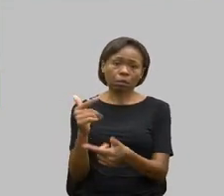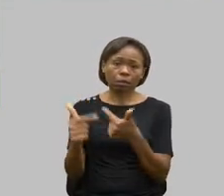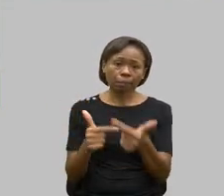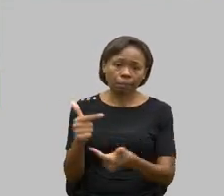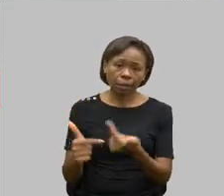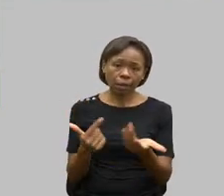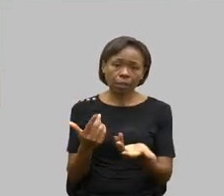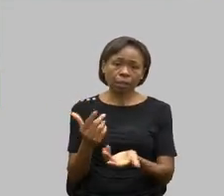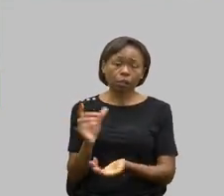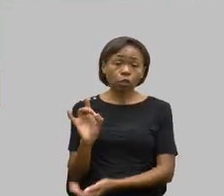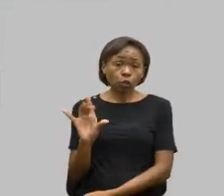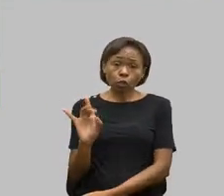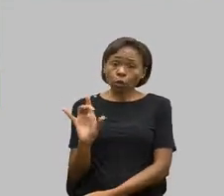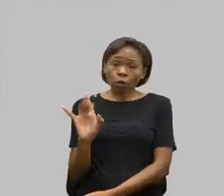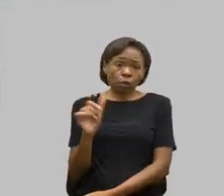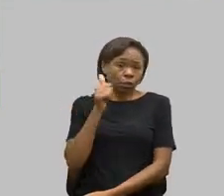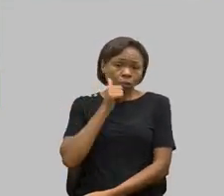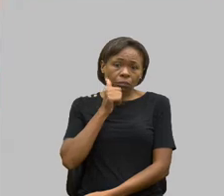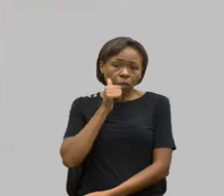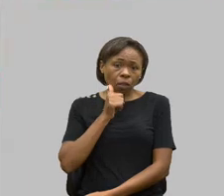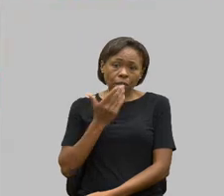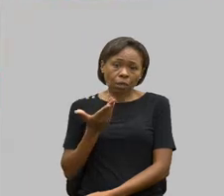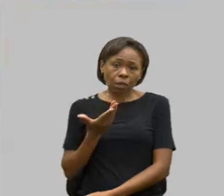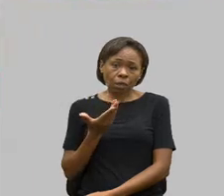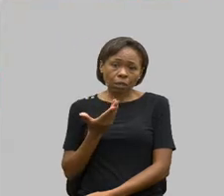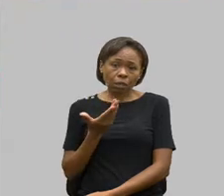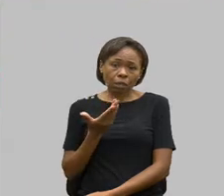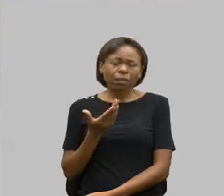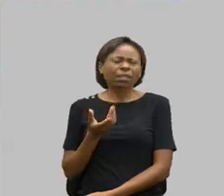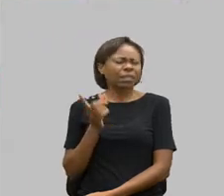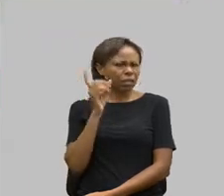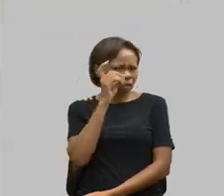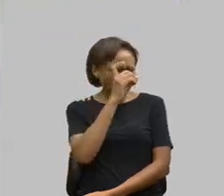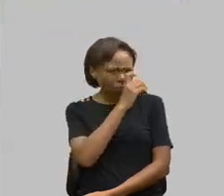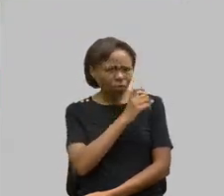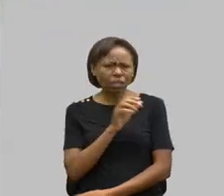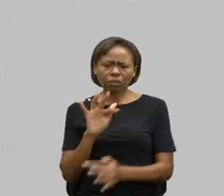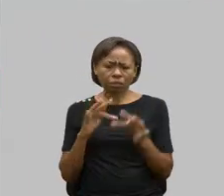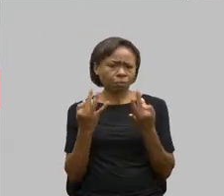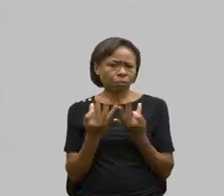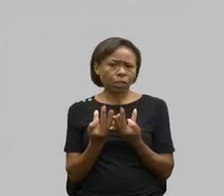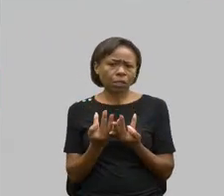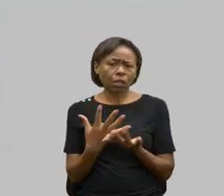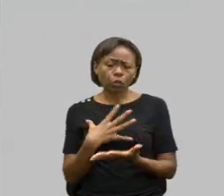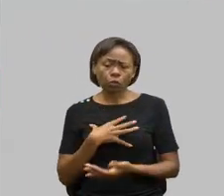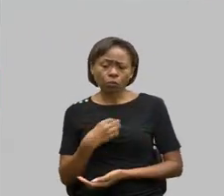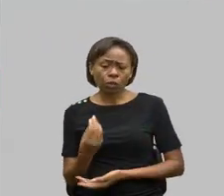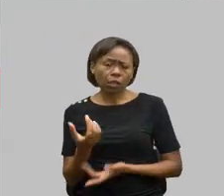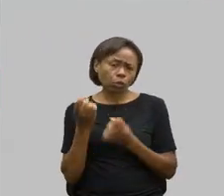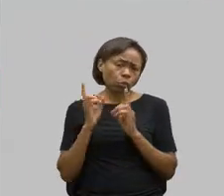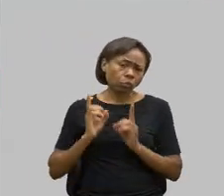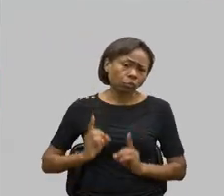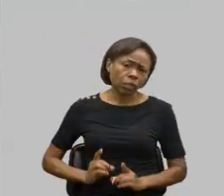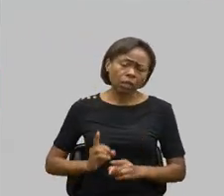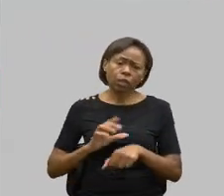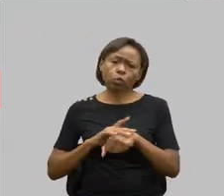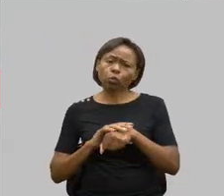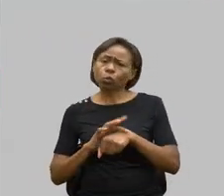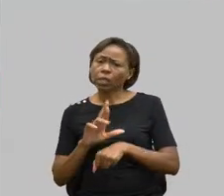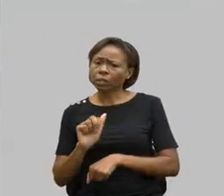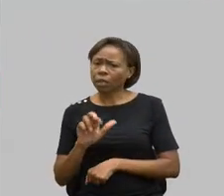É muito difícil o dia a dia de uma família com doença rara e com deficiência. Não é fácil.